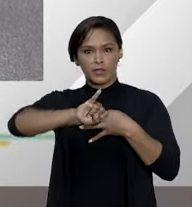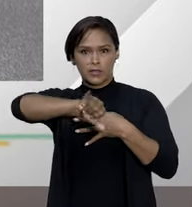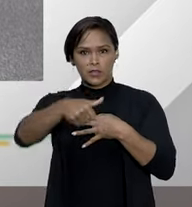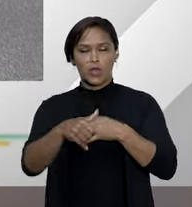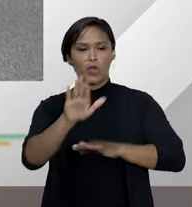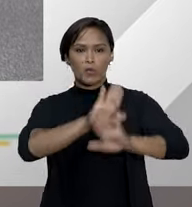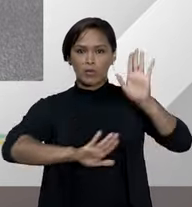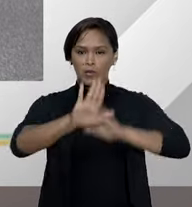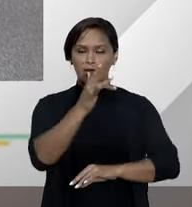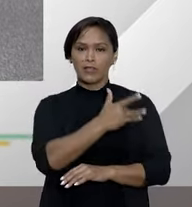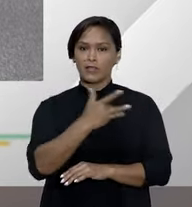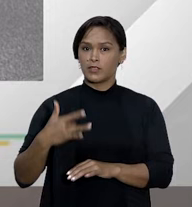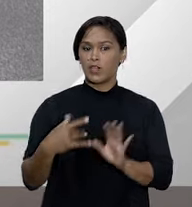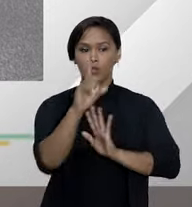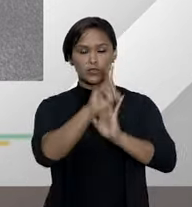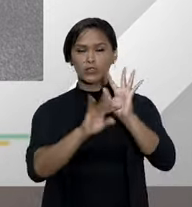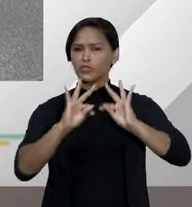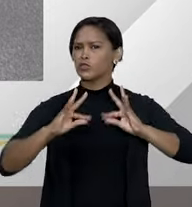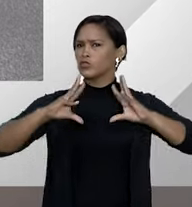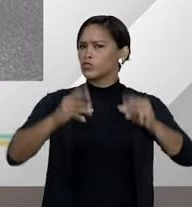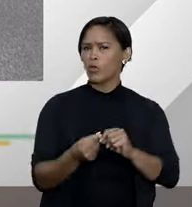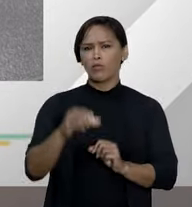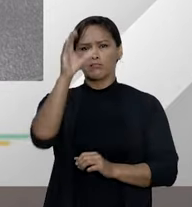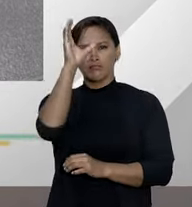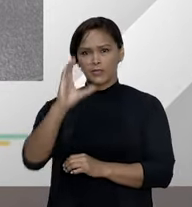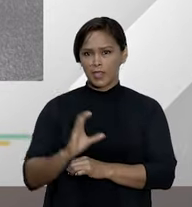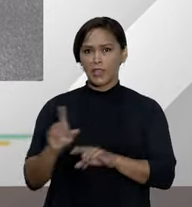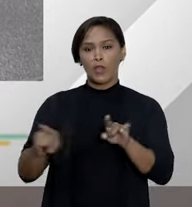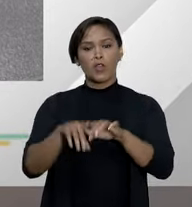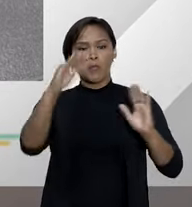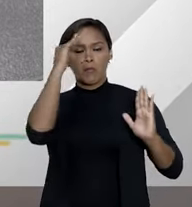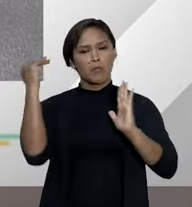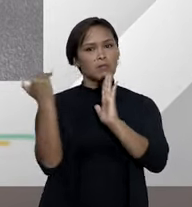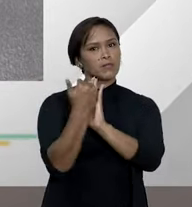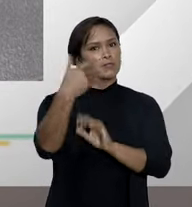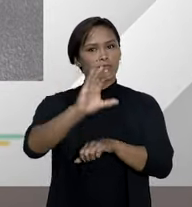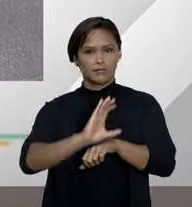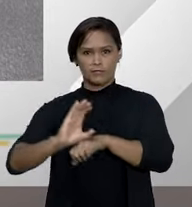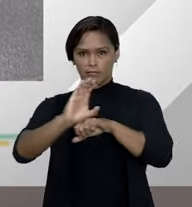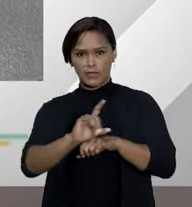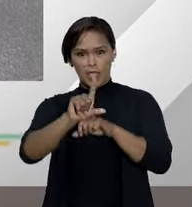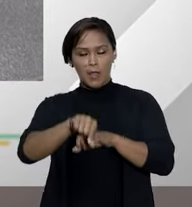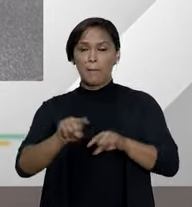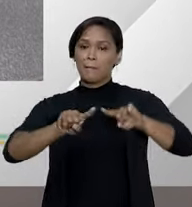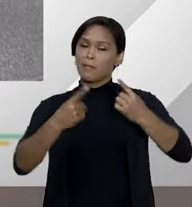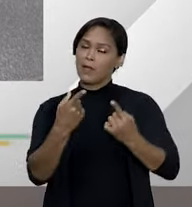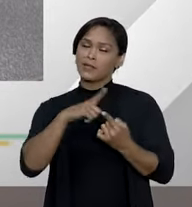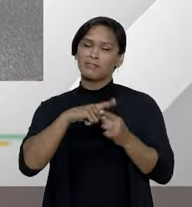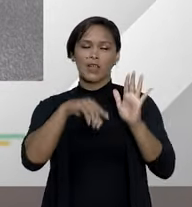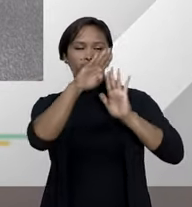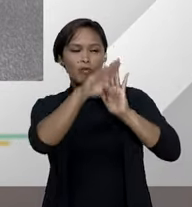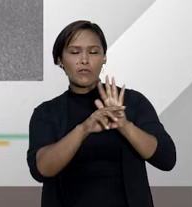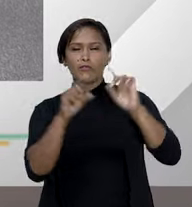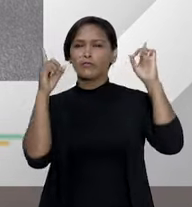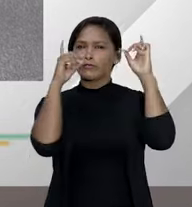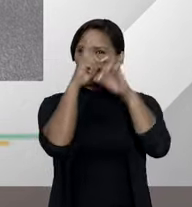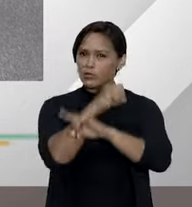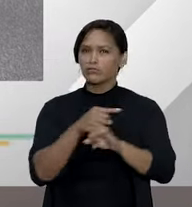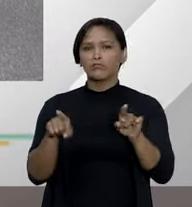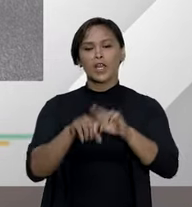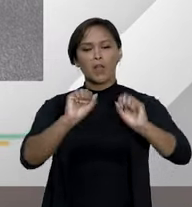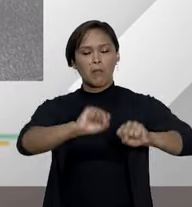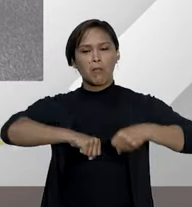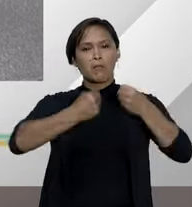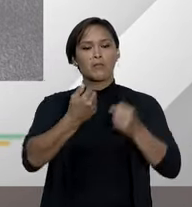Cuidar da saúde é um direito de todo cidadão e um dever do Estado. No entanto, diante das dificuldades do